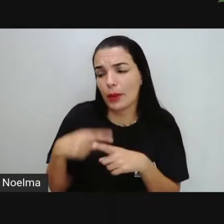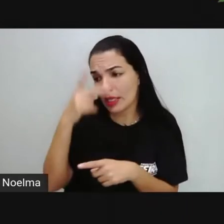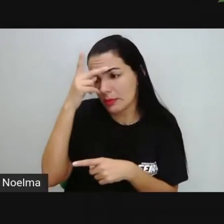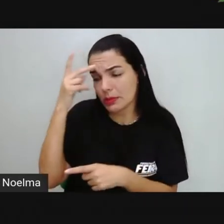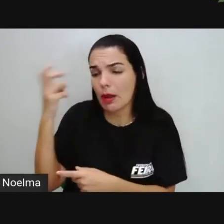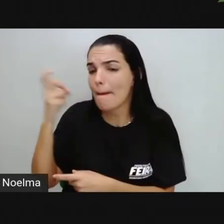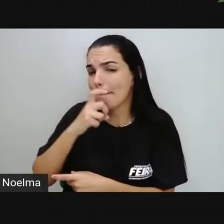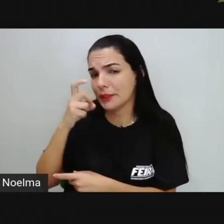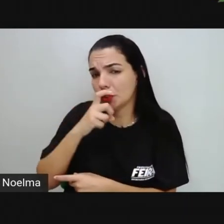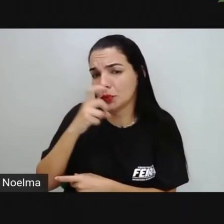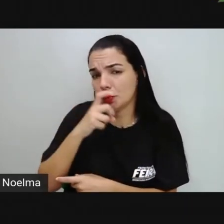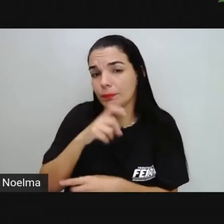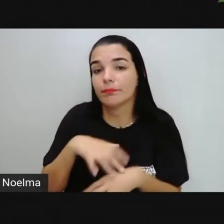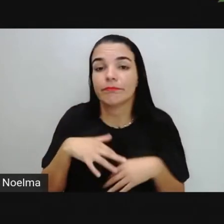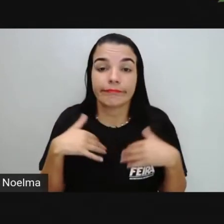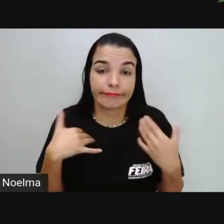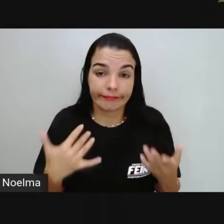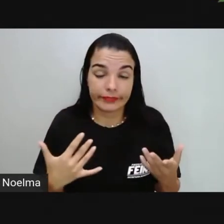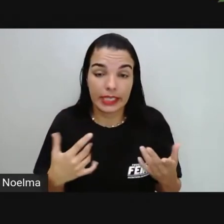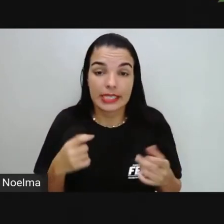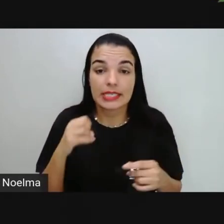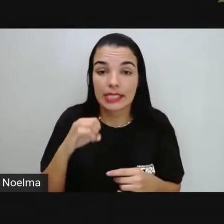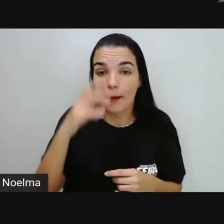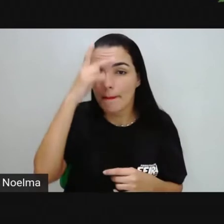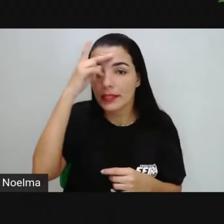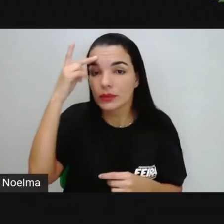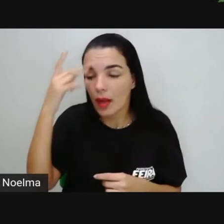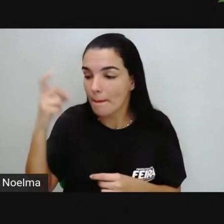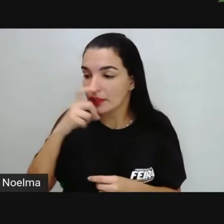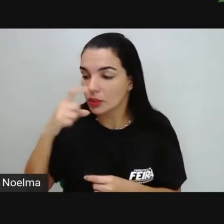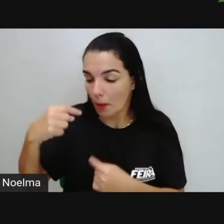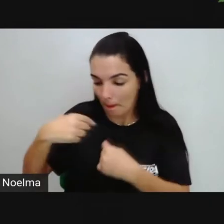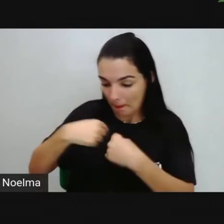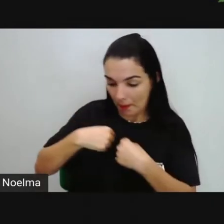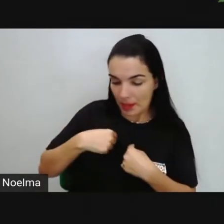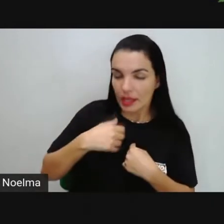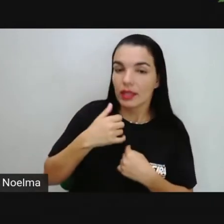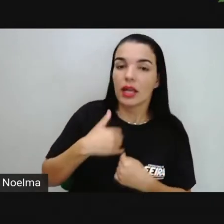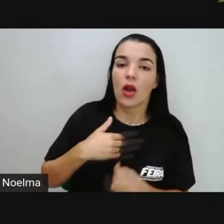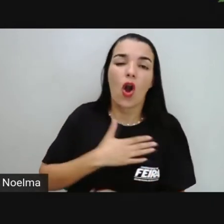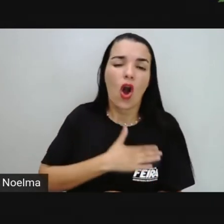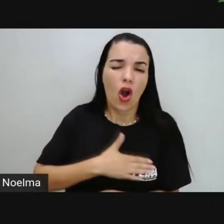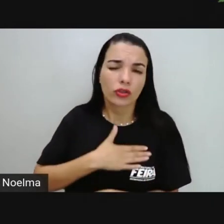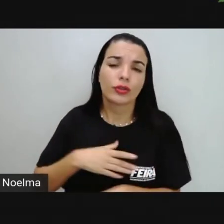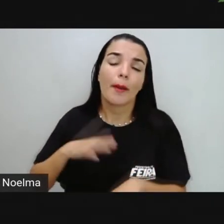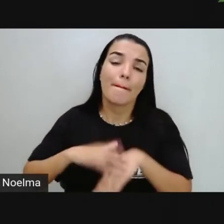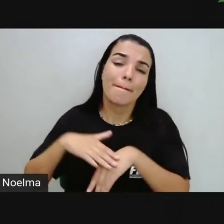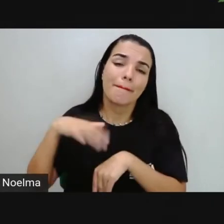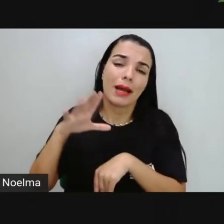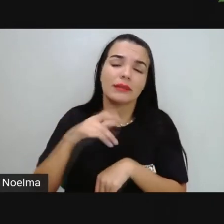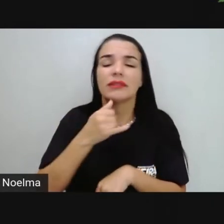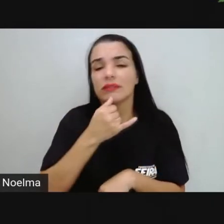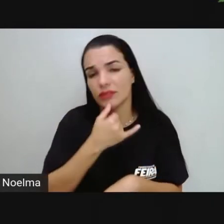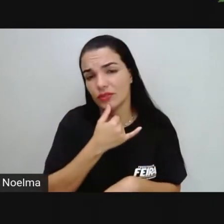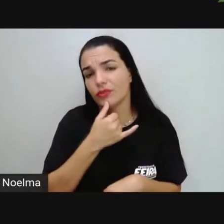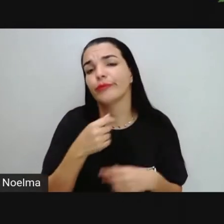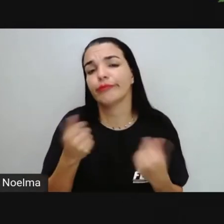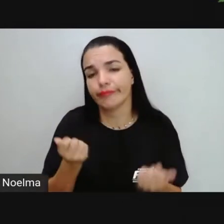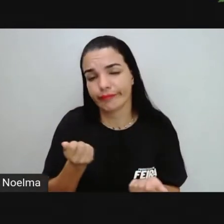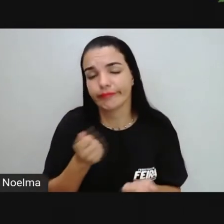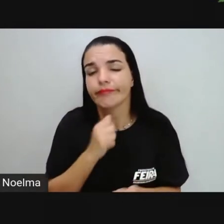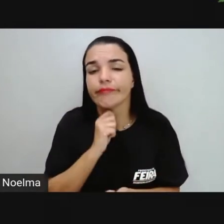pra gente. Ainda mais quando é alguém que a gente gosta muito, né? Então, a gente tem esse, essa mistura de